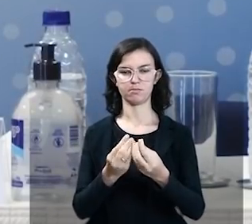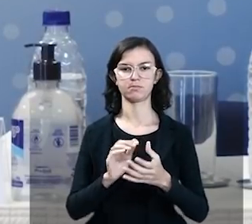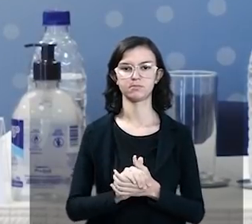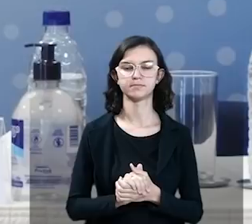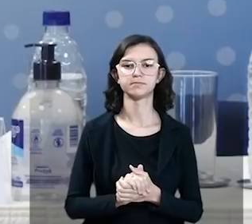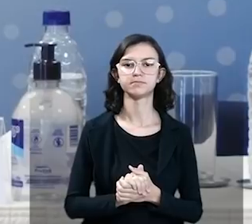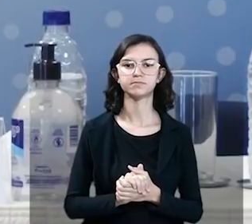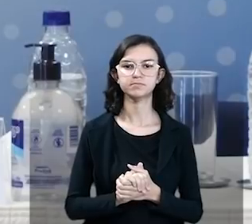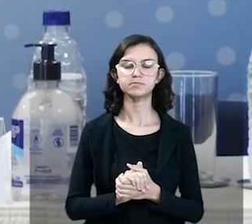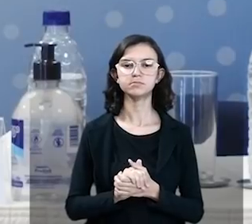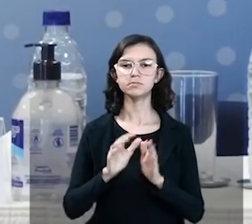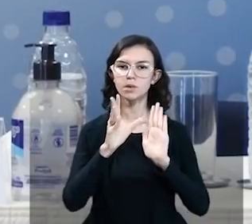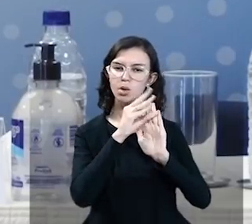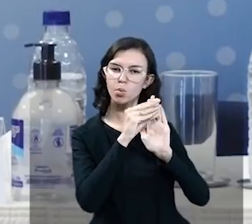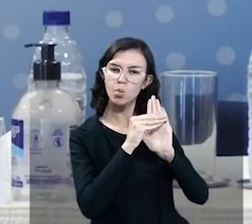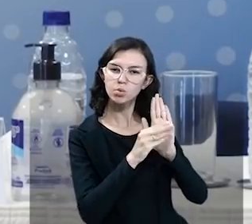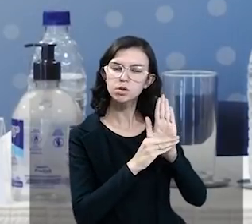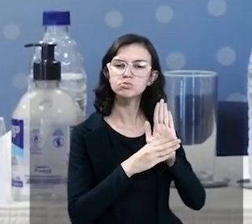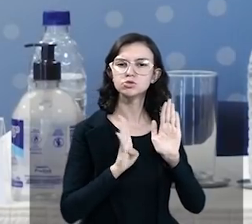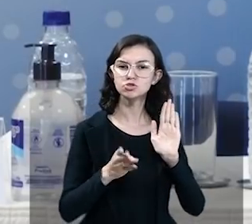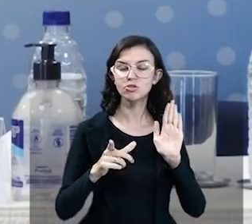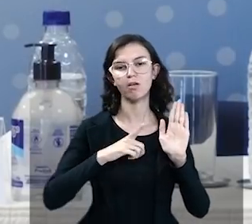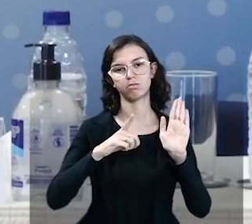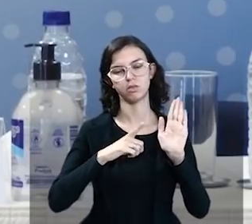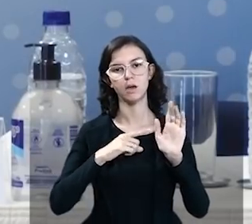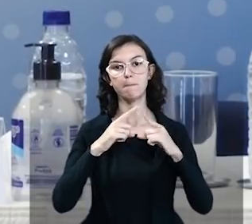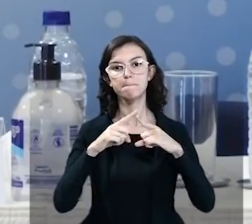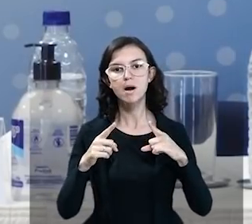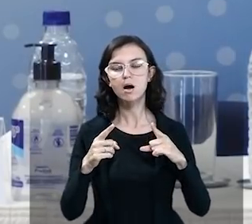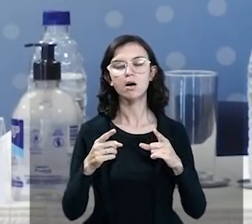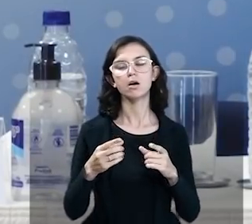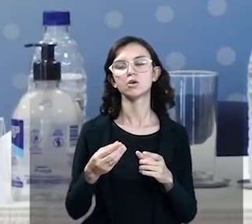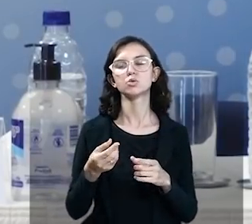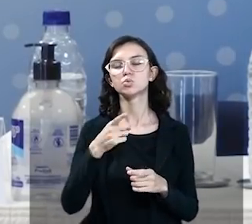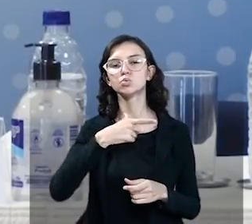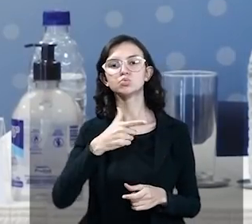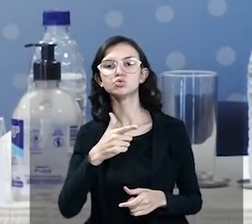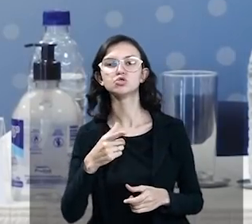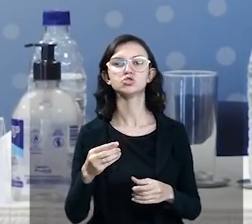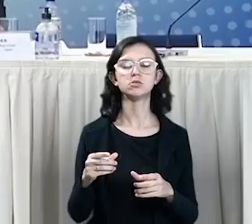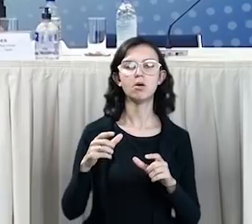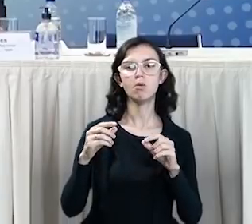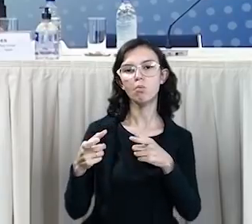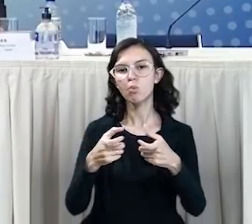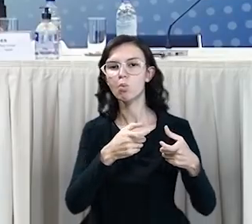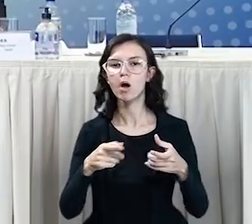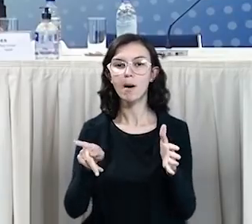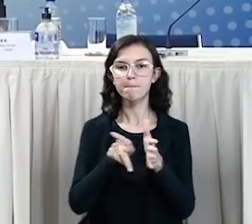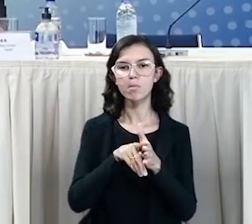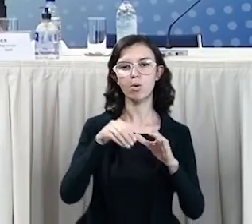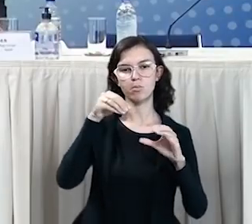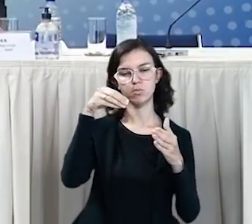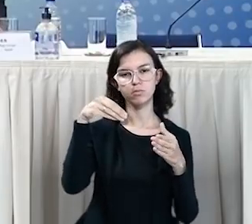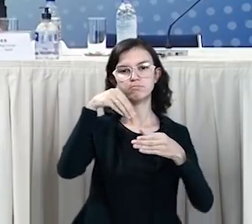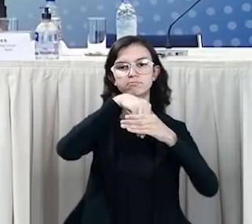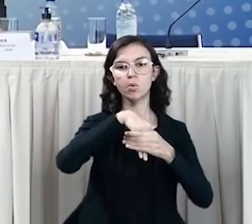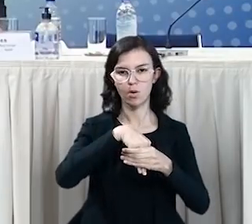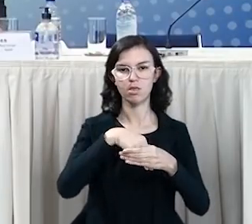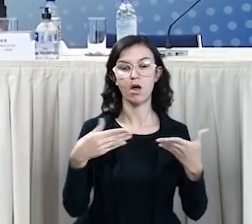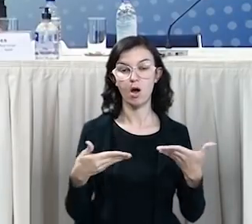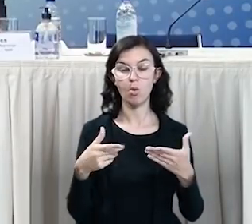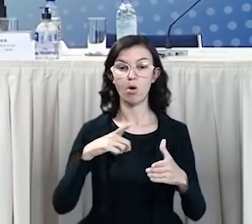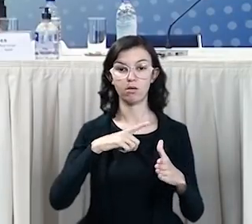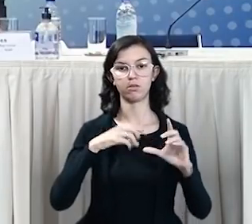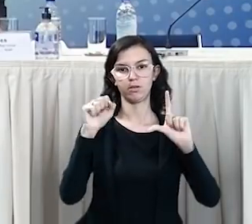conjugar e preservar esses conteúdos de língua, de cultura e de educação brasileira. E também, ao mesmo tempo,